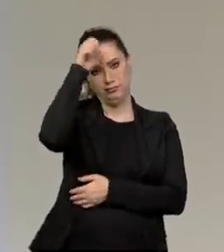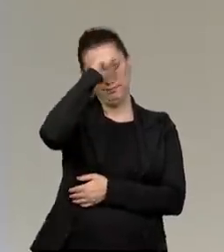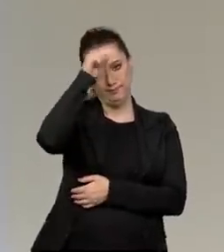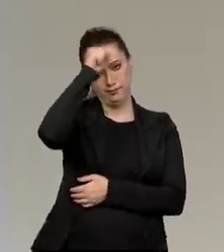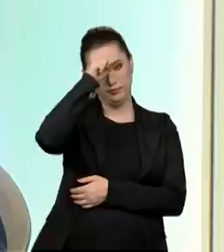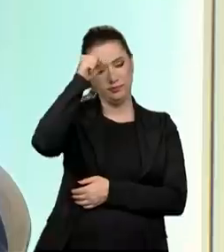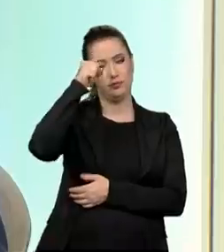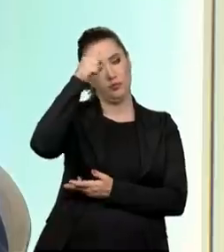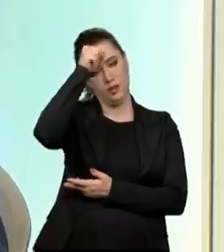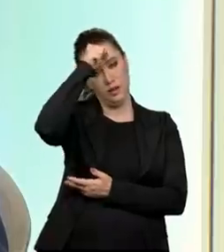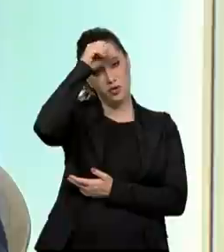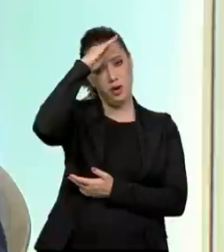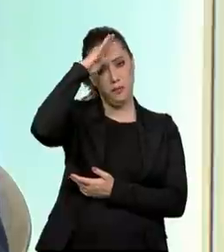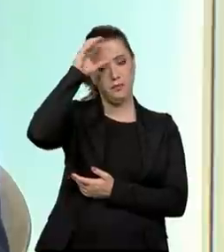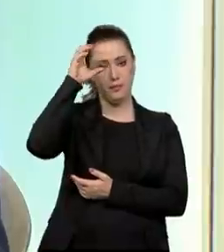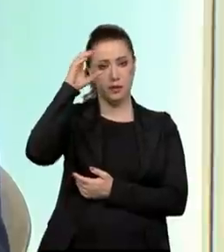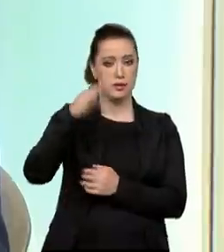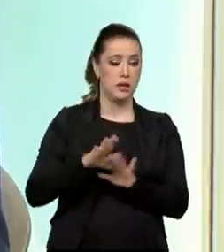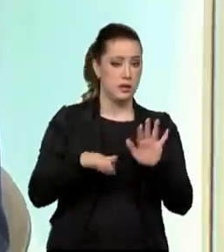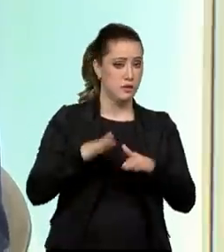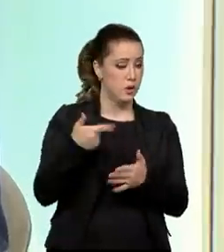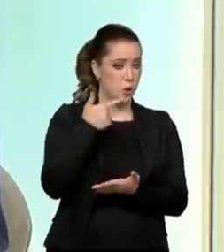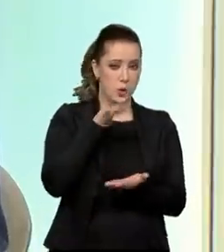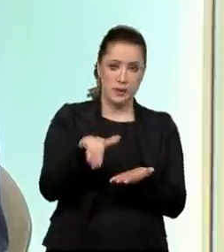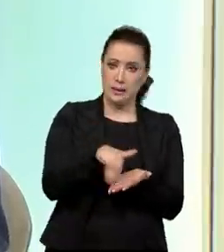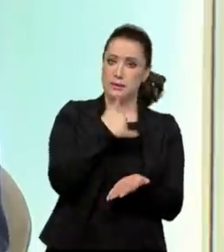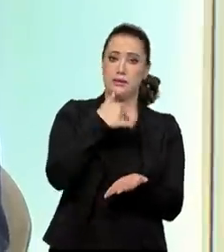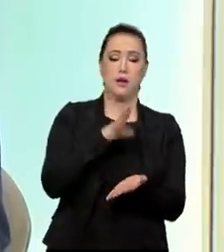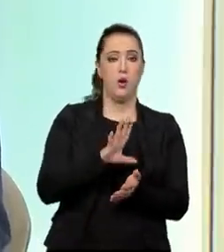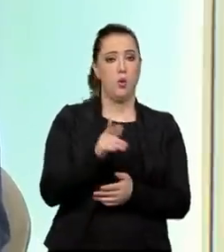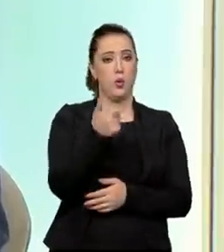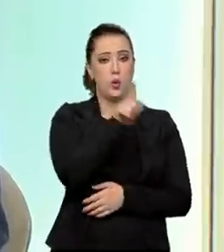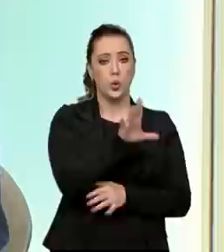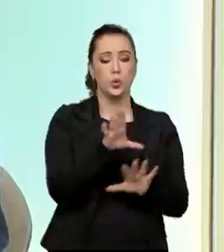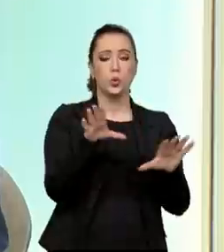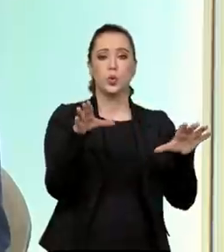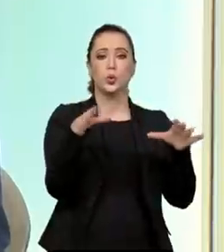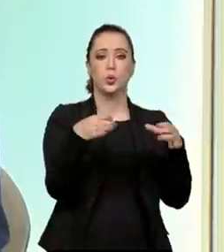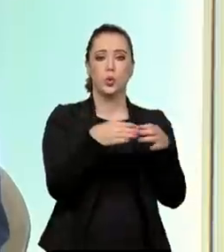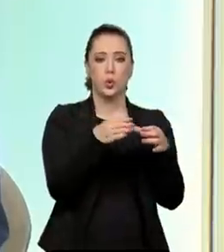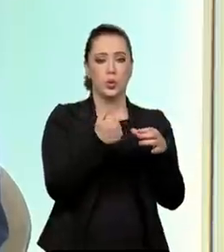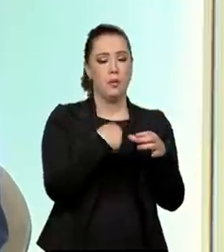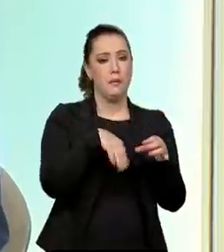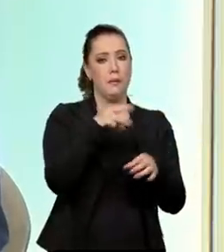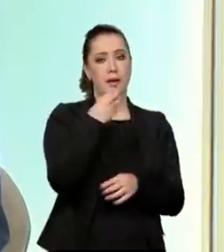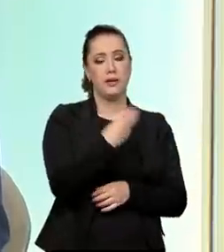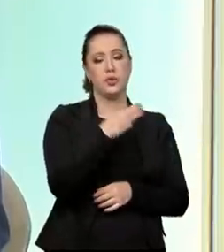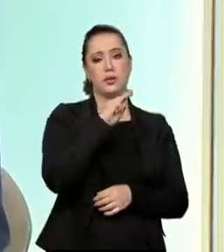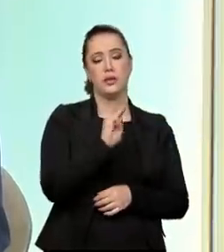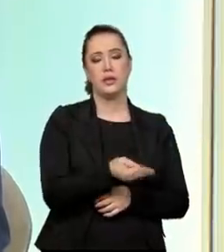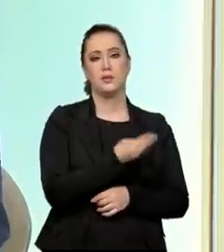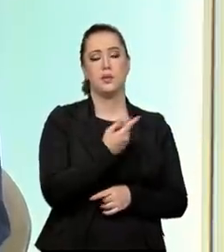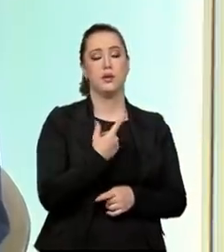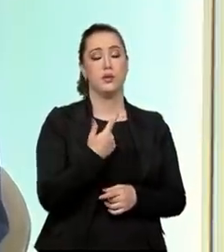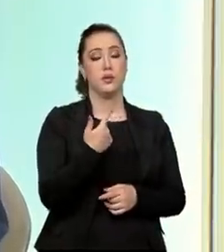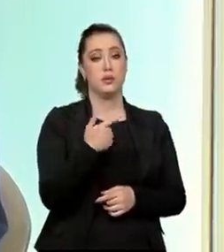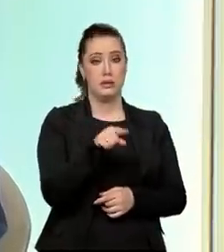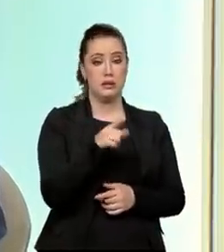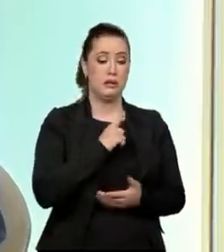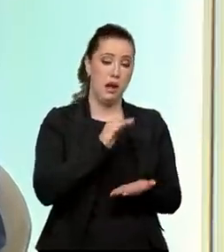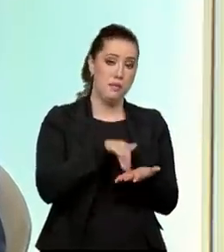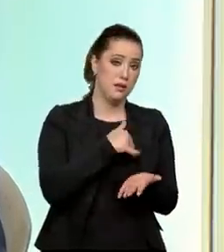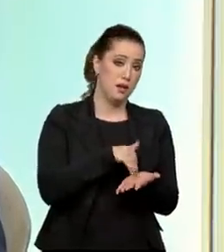tendo realmente acesso a matrículas, e uma outra grande parte, mais de 3 milhões que estão